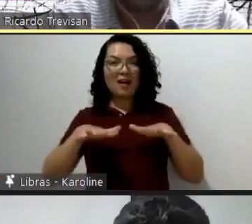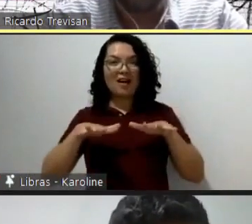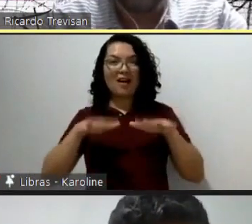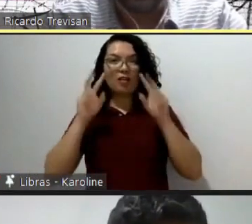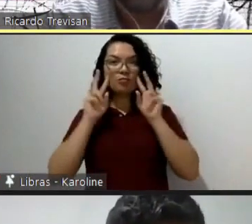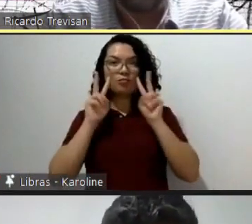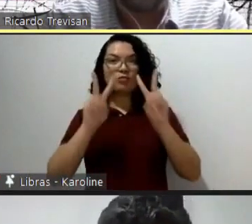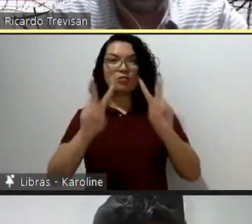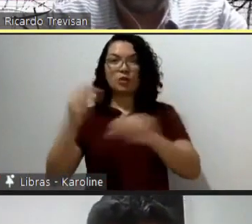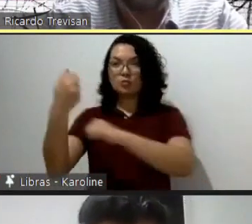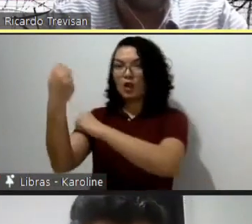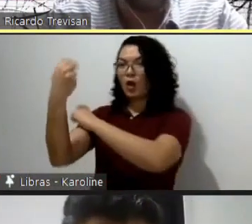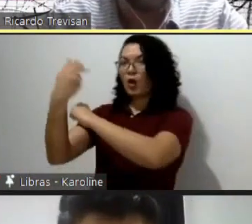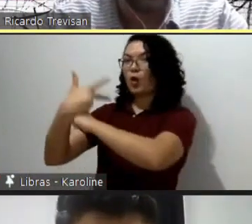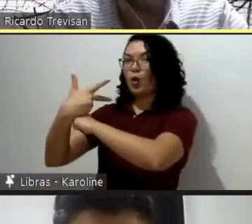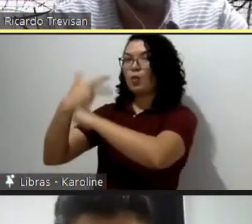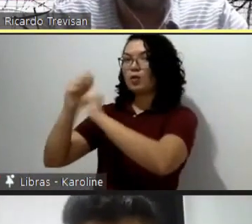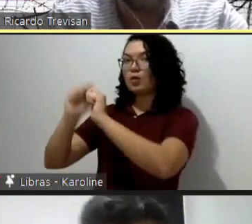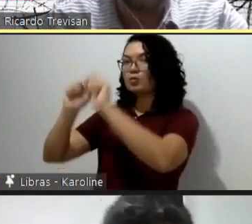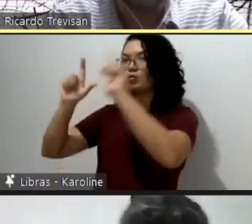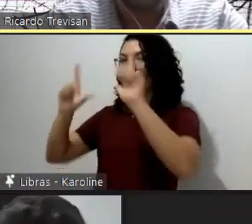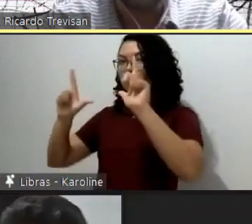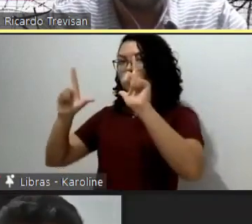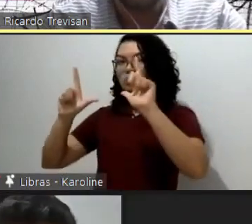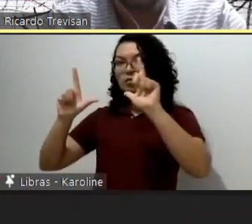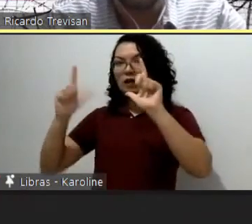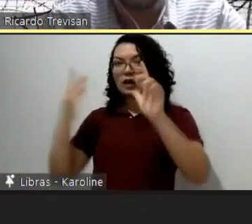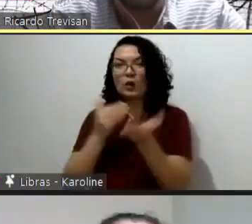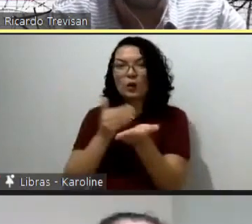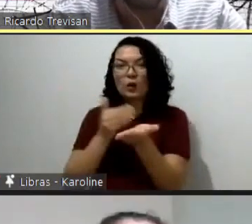a gente vai começar esse processo de teletransporte.